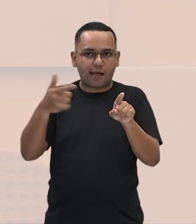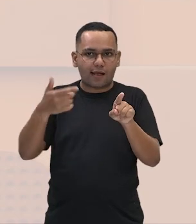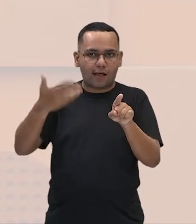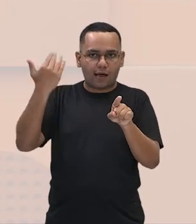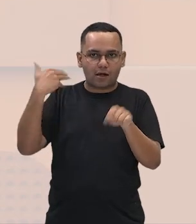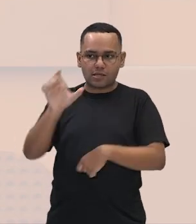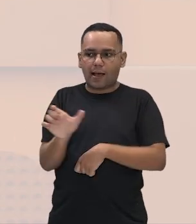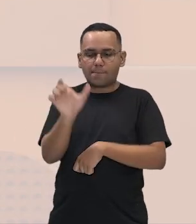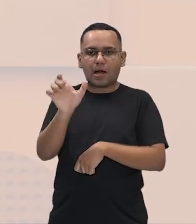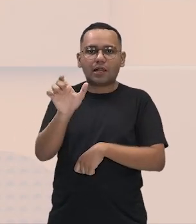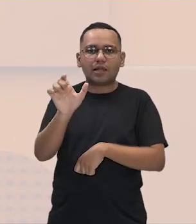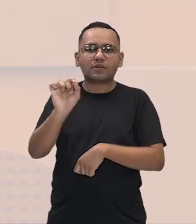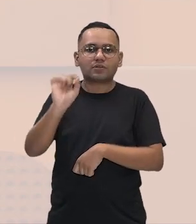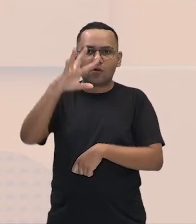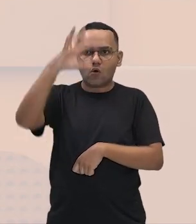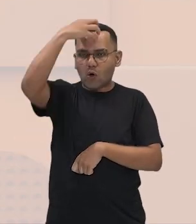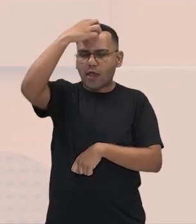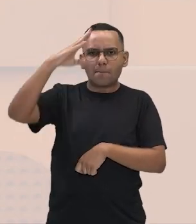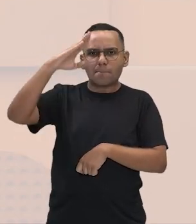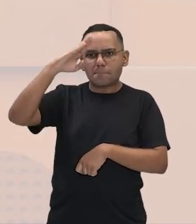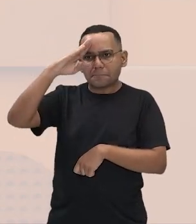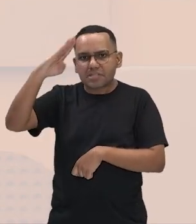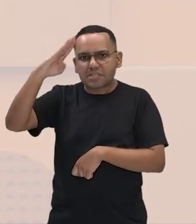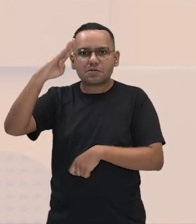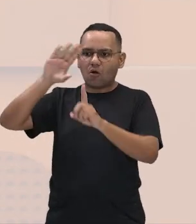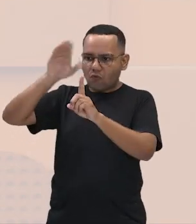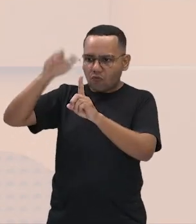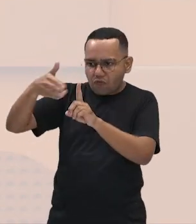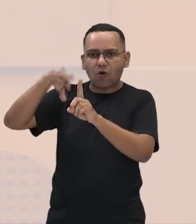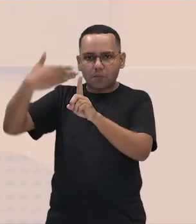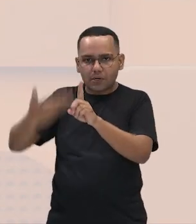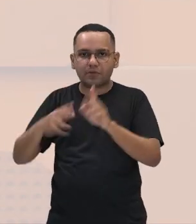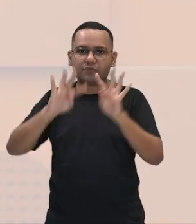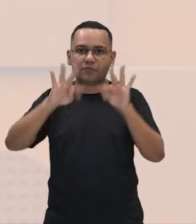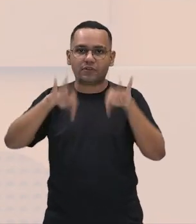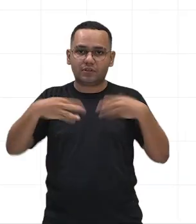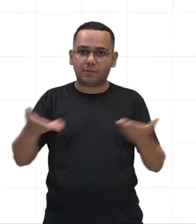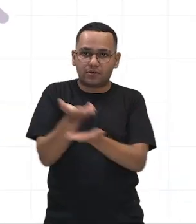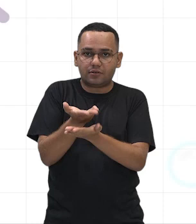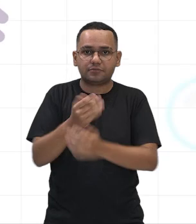supremo, o máximo. Muito bem, e a gente finaliza a aula por aqui.